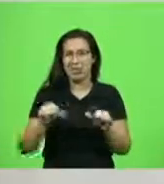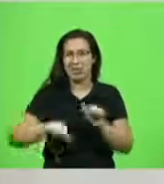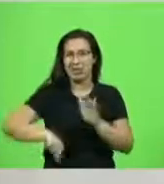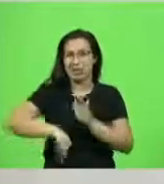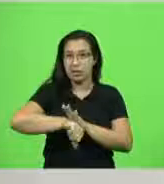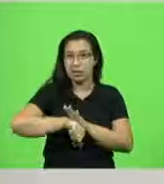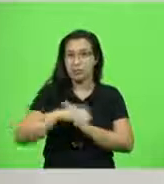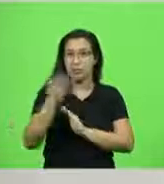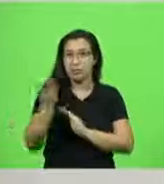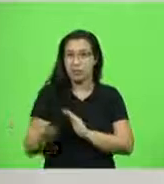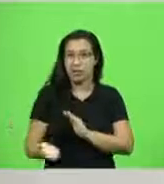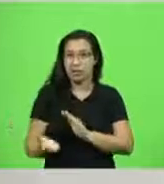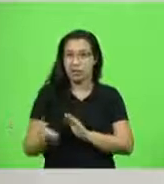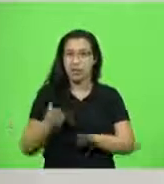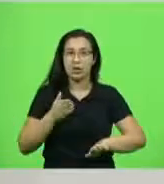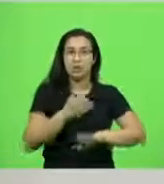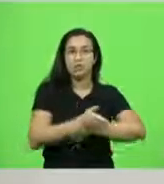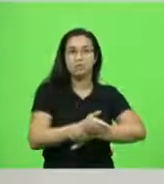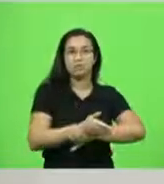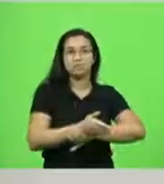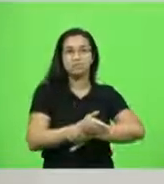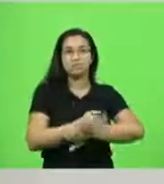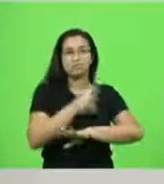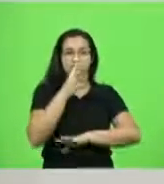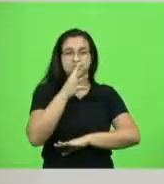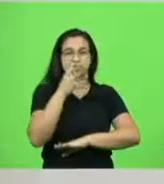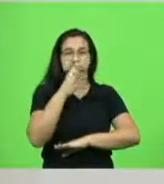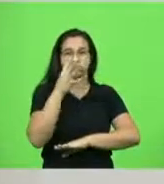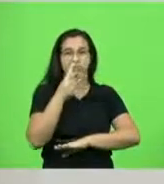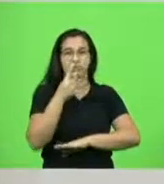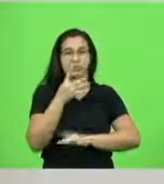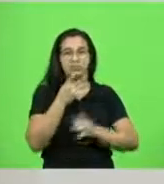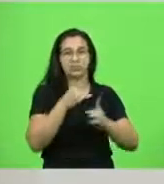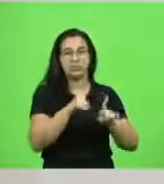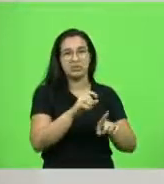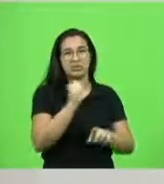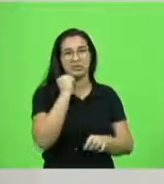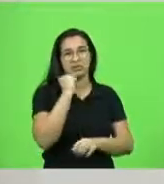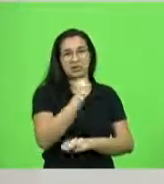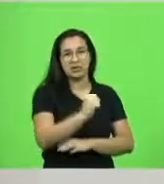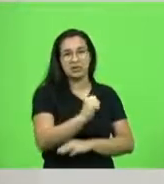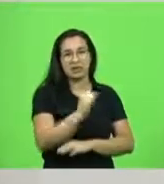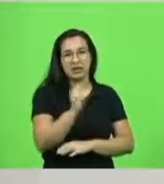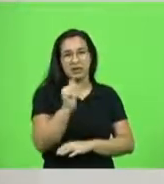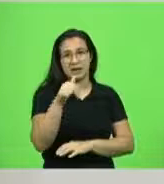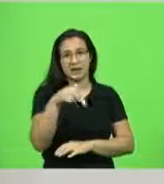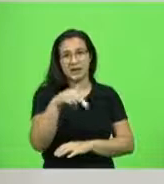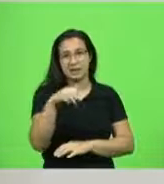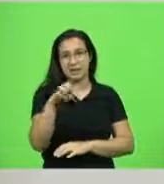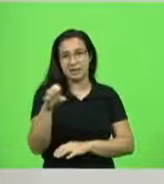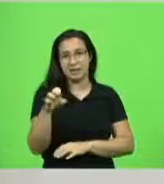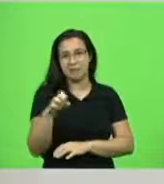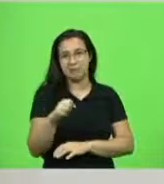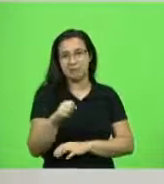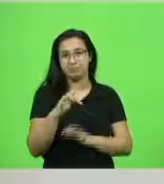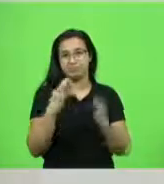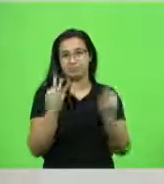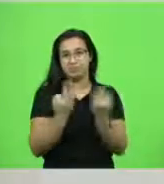punida e ir lá fazer barbáries como aconteceu com a menina Ana Camille. Acabou com a família,